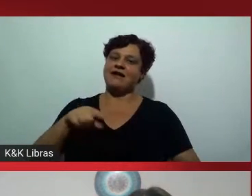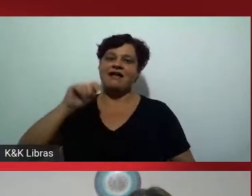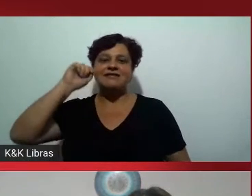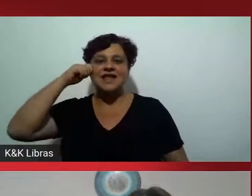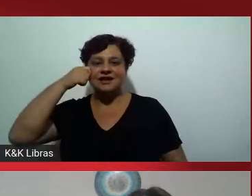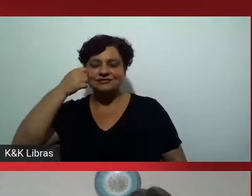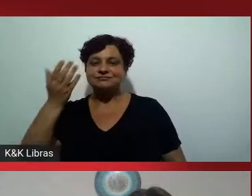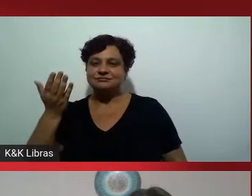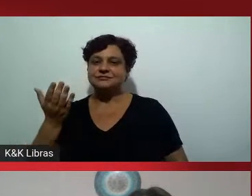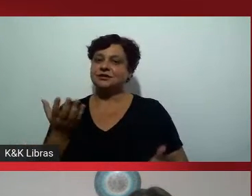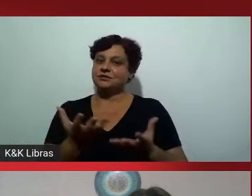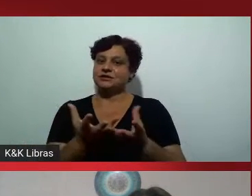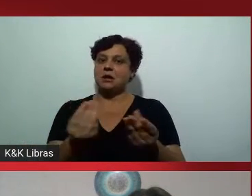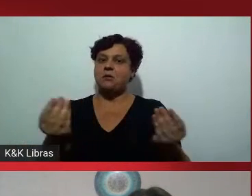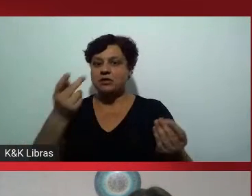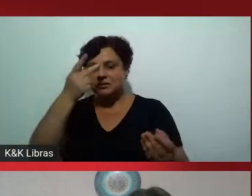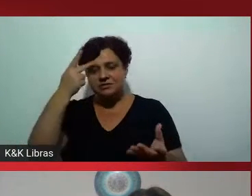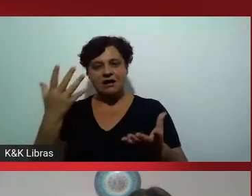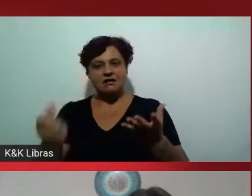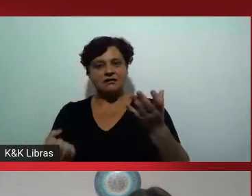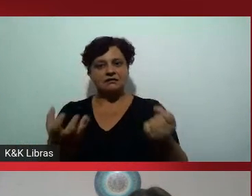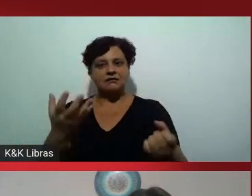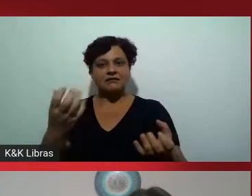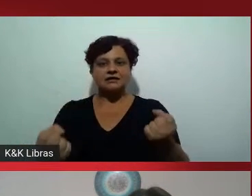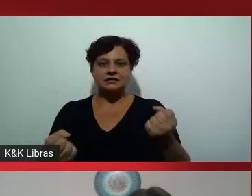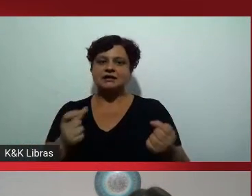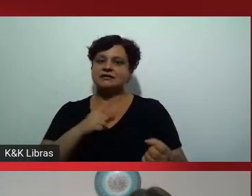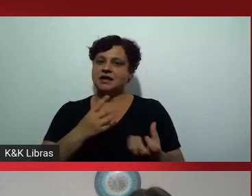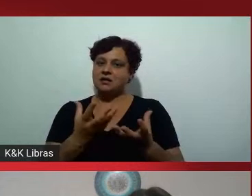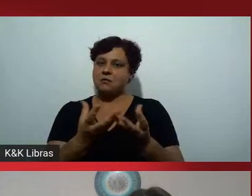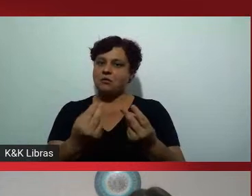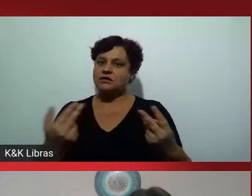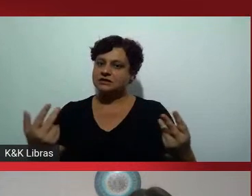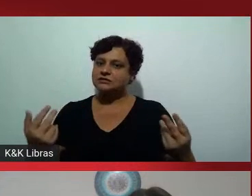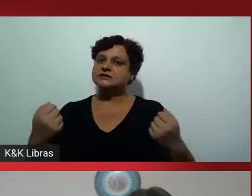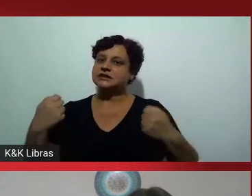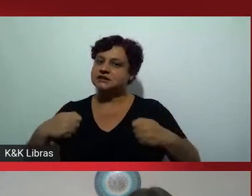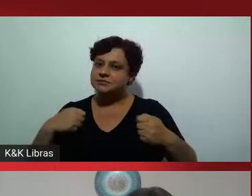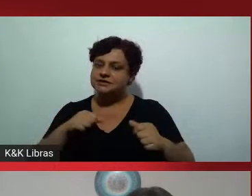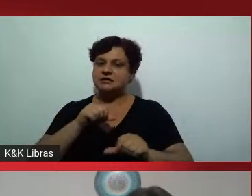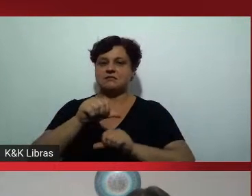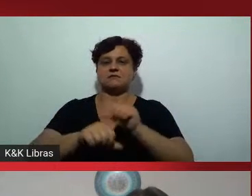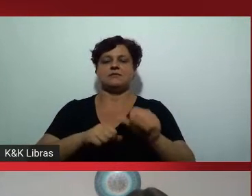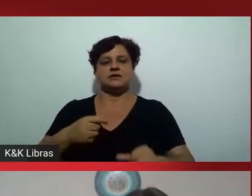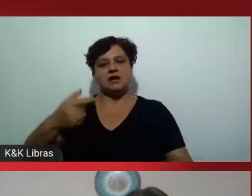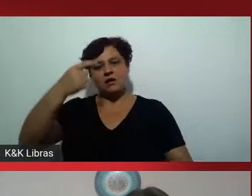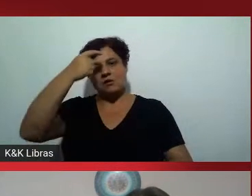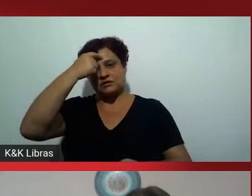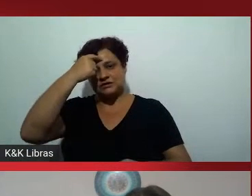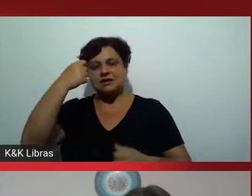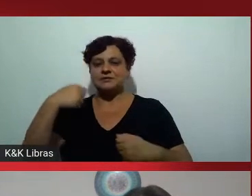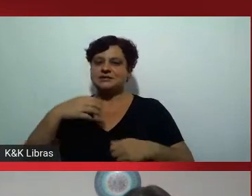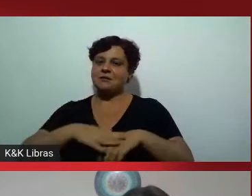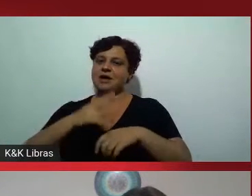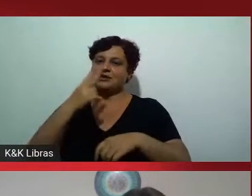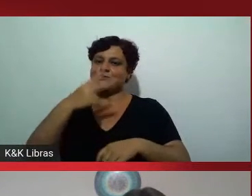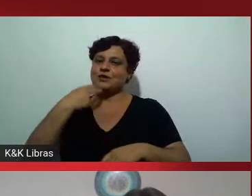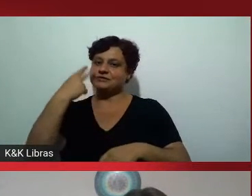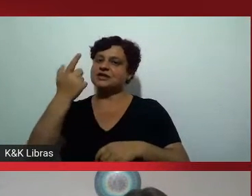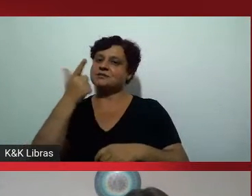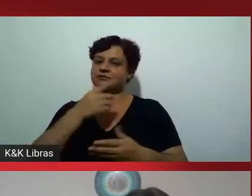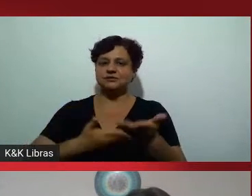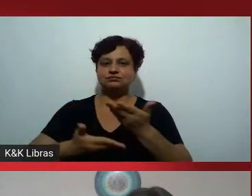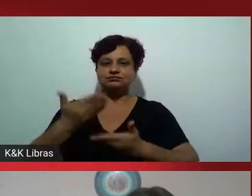nós temos aí um conjunto de coisas essa mesa precisaria ter pelo menos mais duas horas para conseguirmos tratar